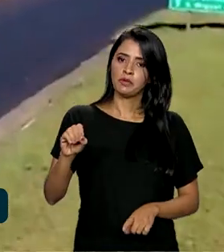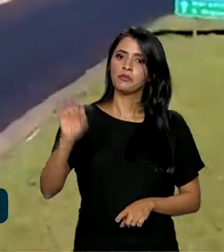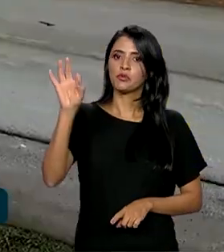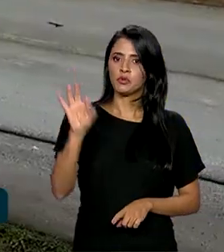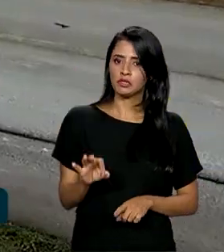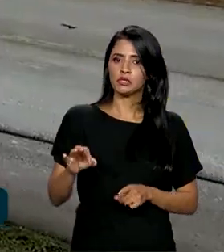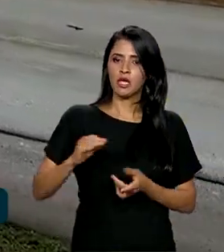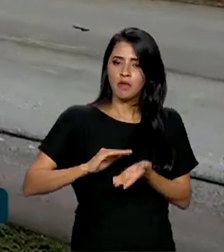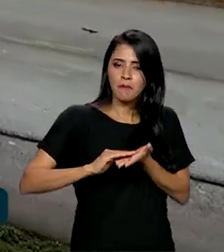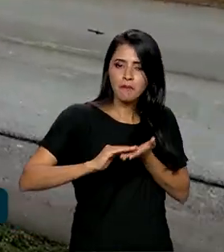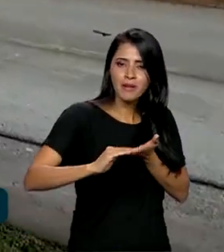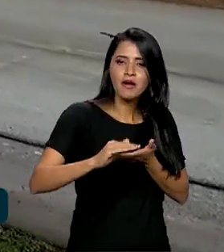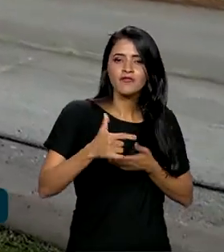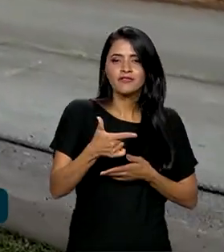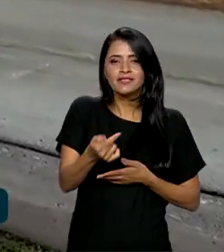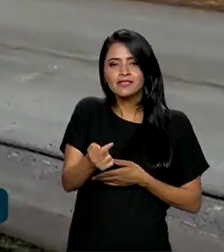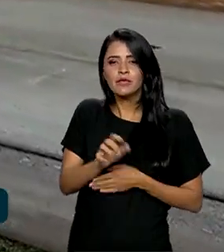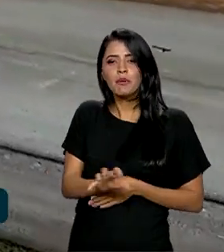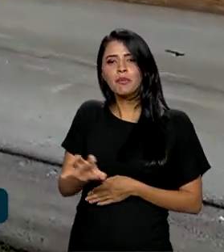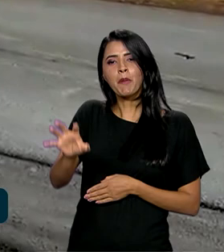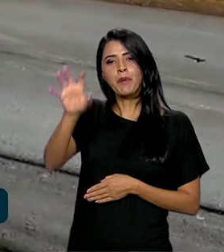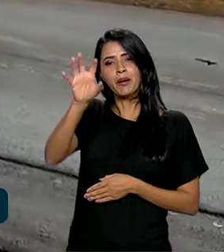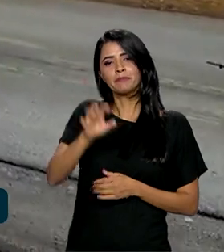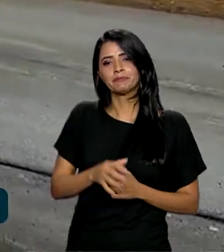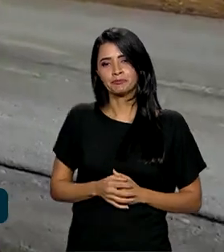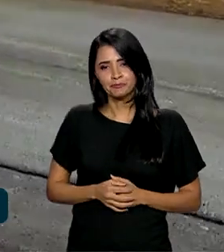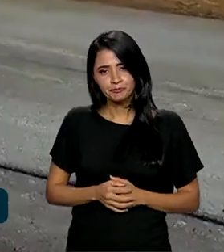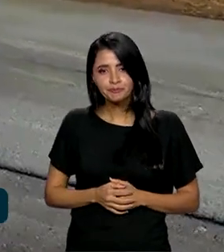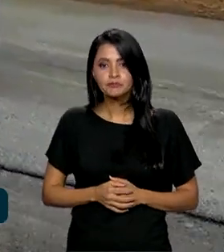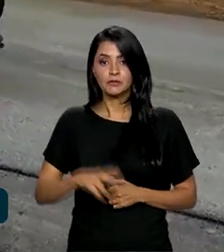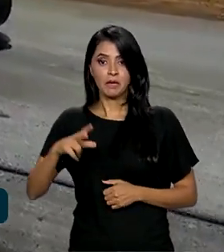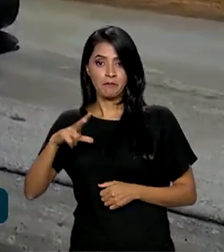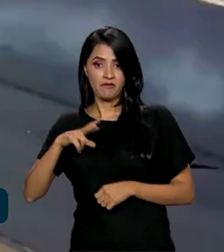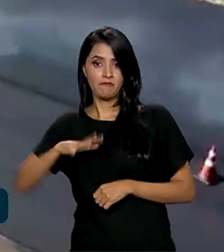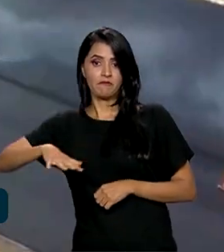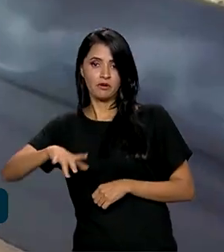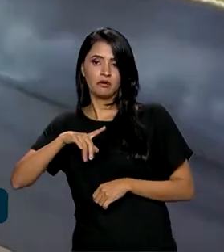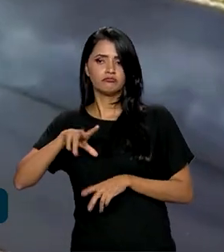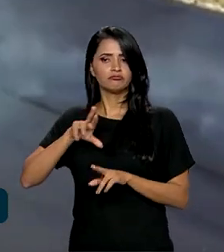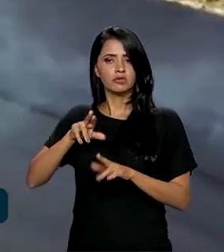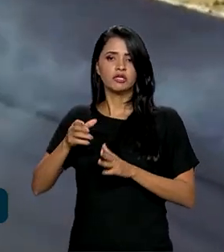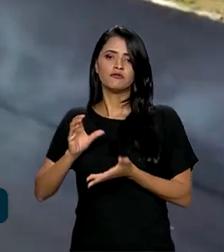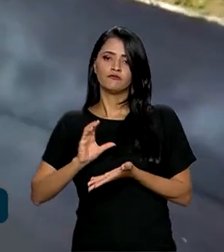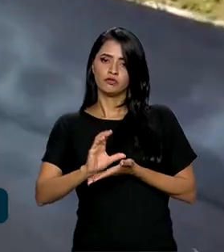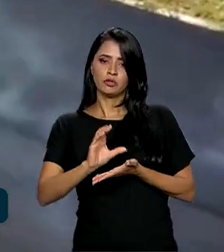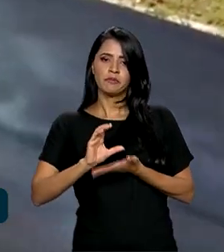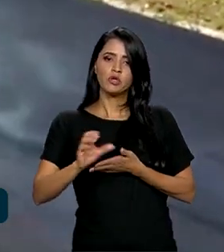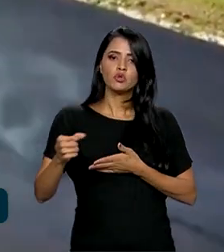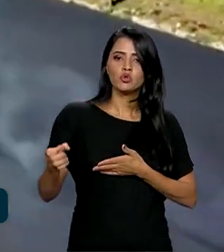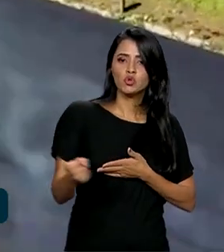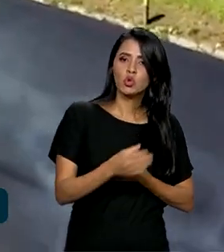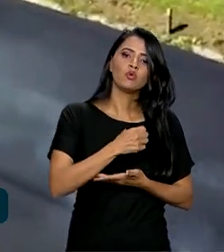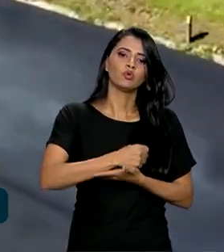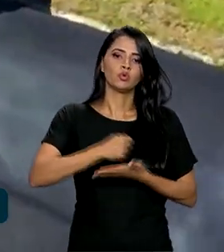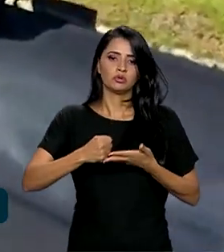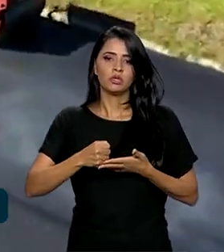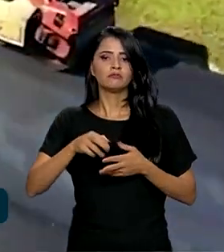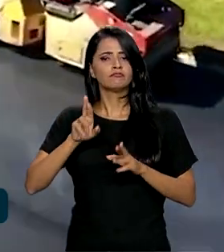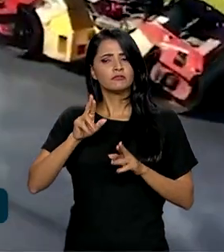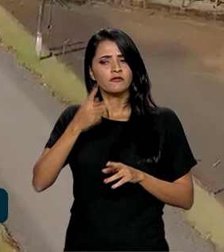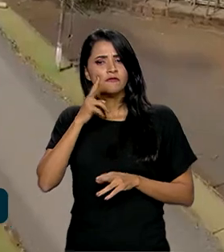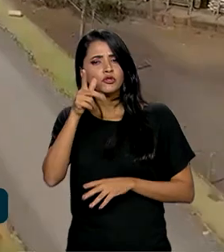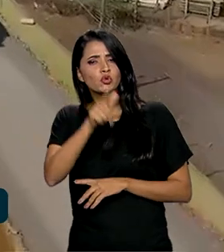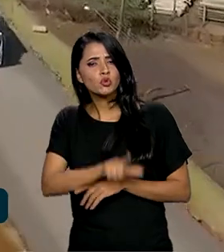27 unidades da federação. Da iniciativa privada, o governo espera investimentos em novas concessões e deve rever